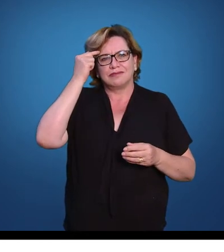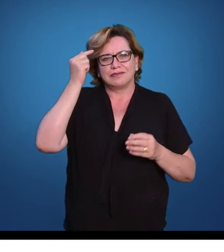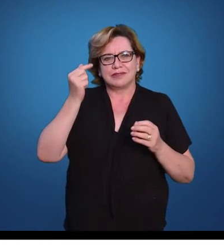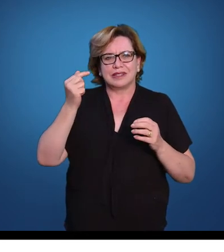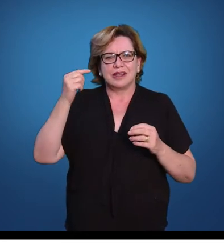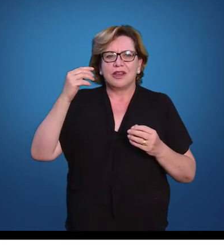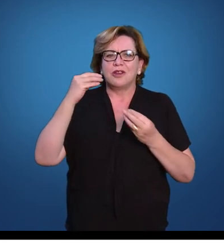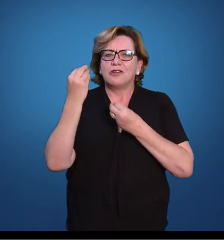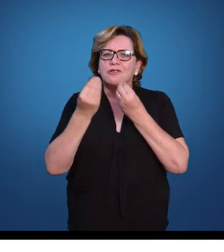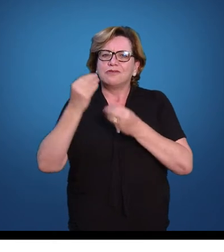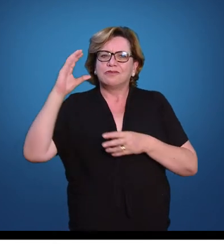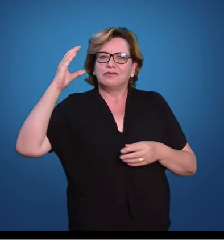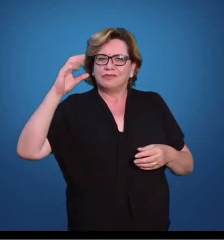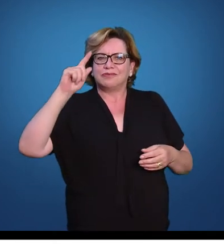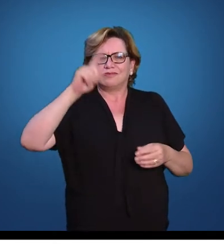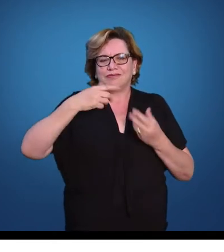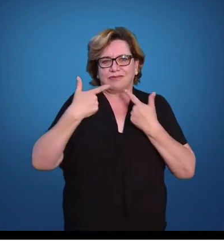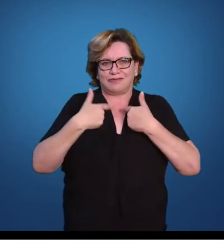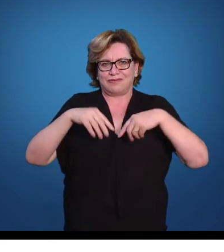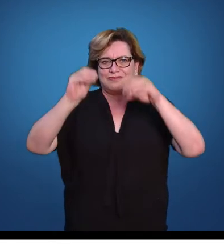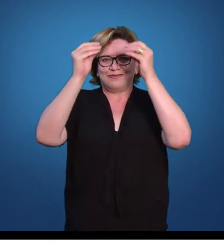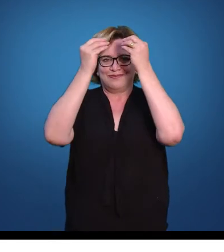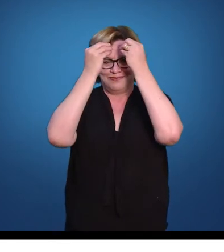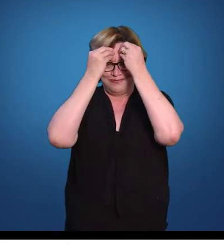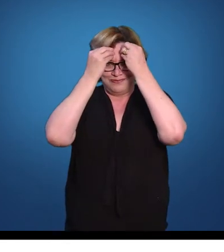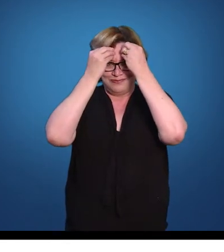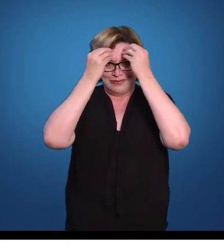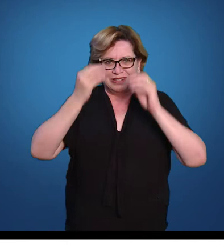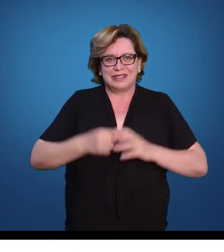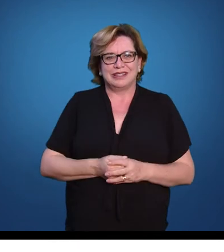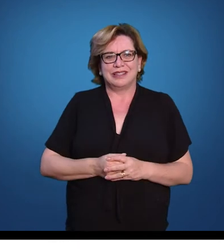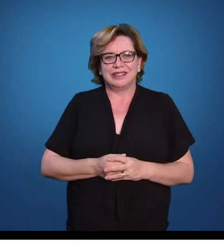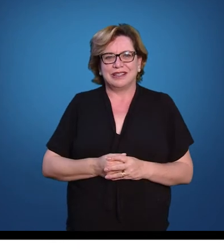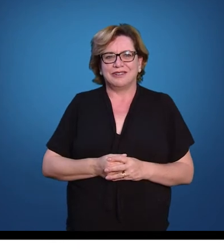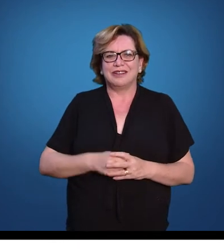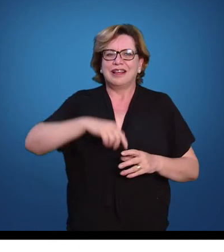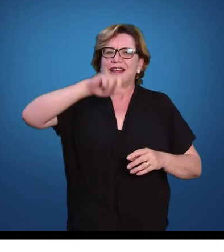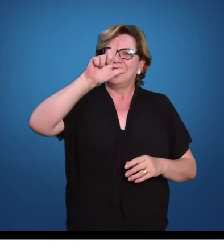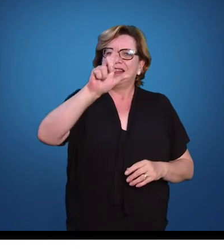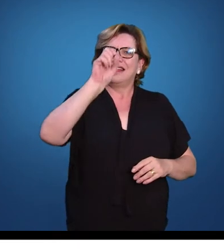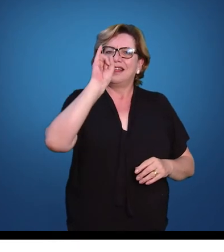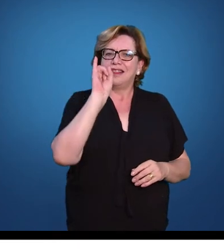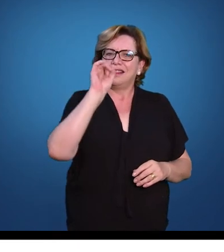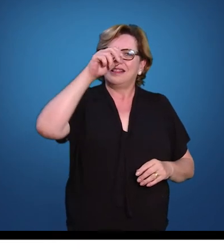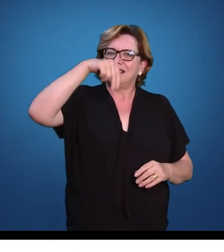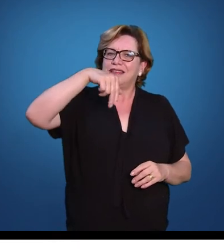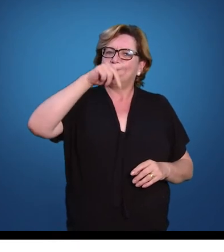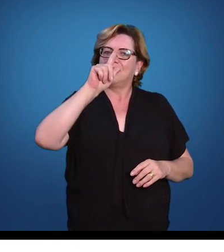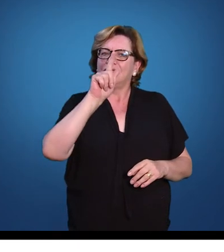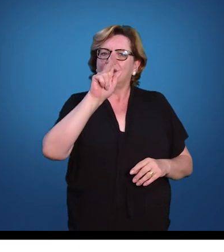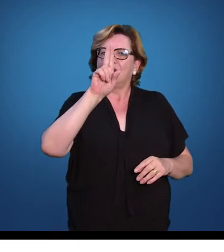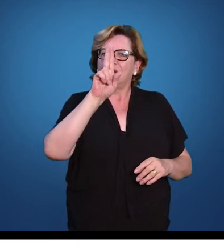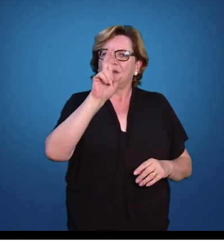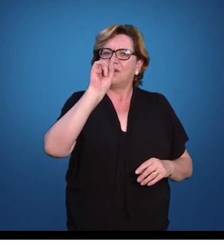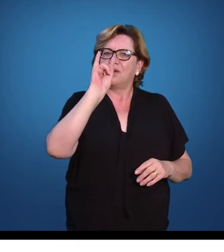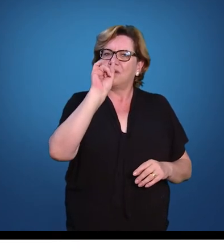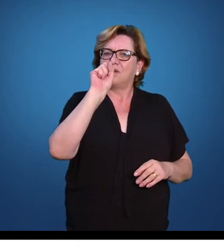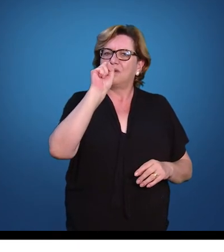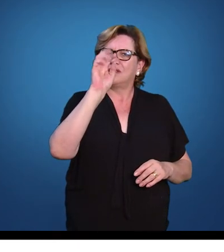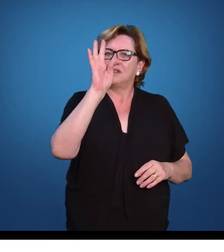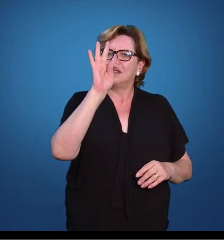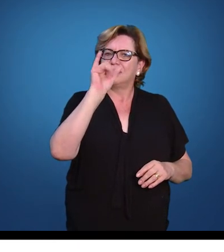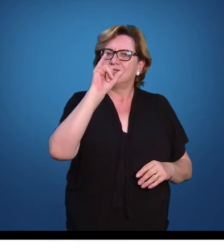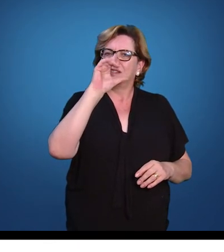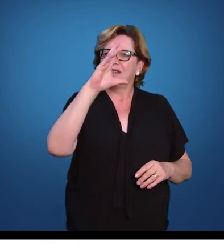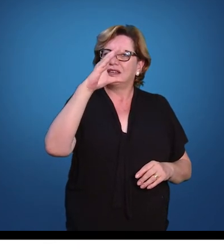científica, que é a linguística. Então, nós pensamos na linguística como uma disciplina, mas nós podemos também pensá-la como um campo do saber e aí,